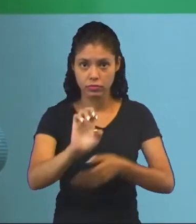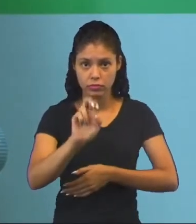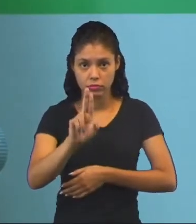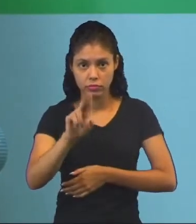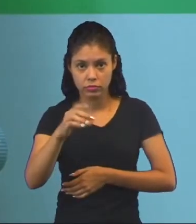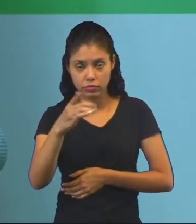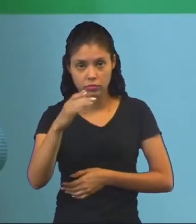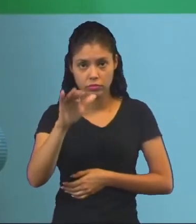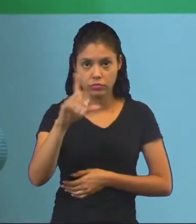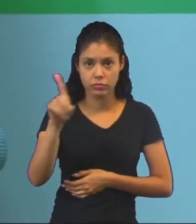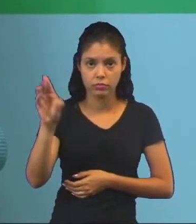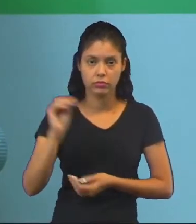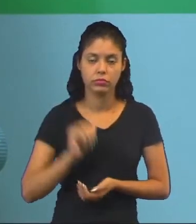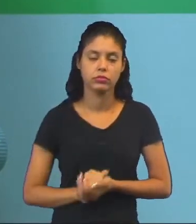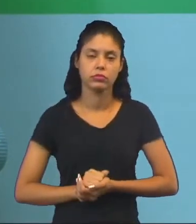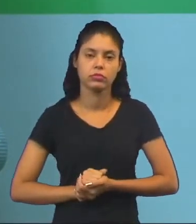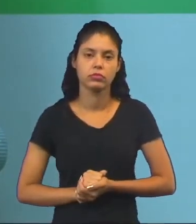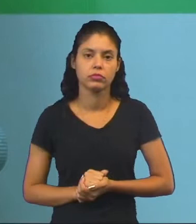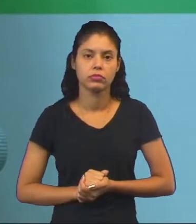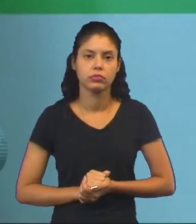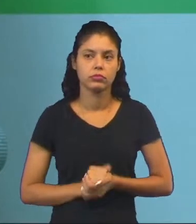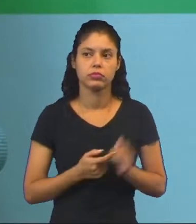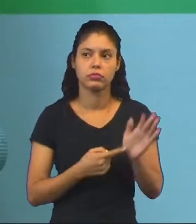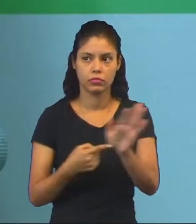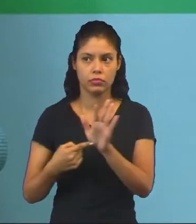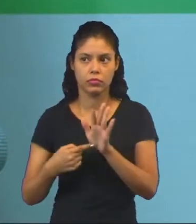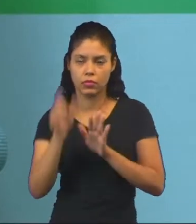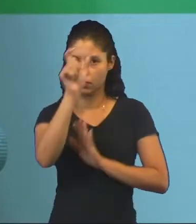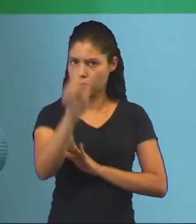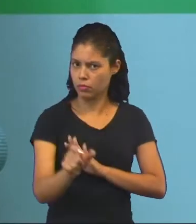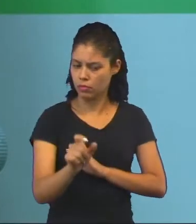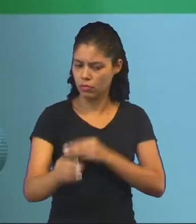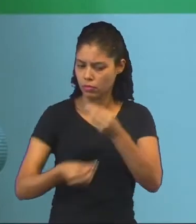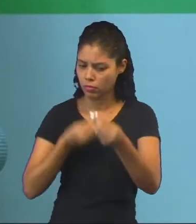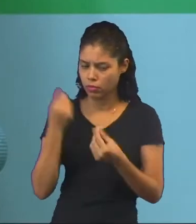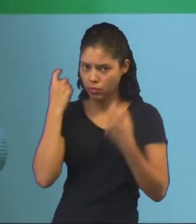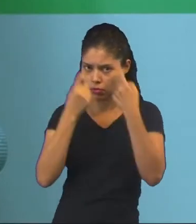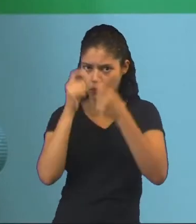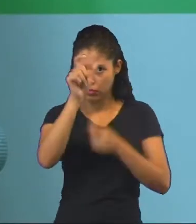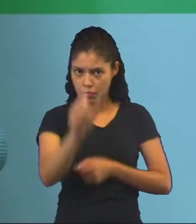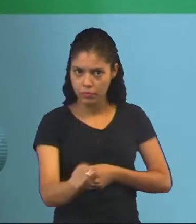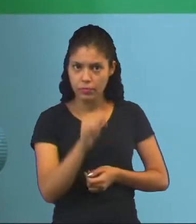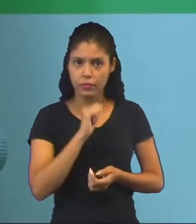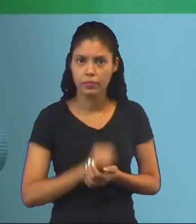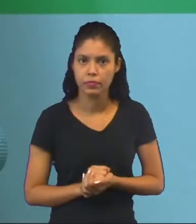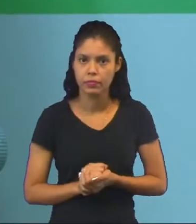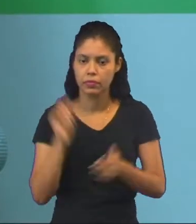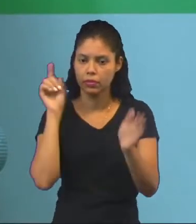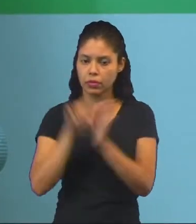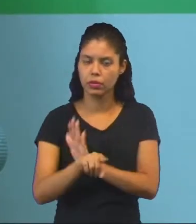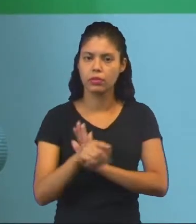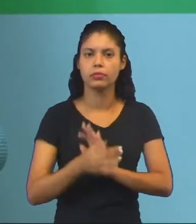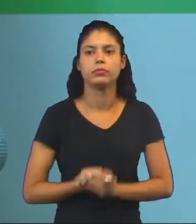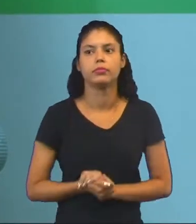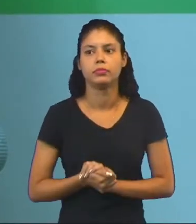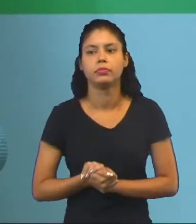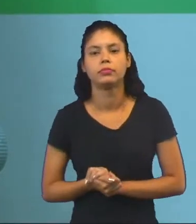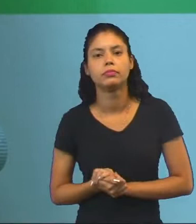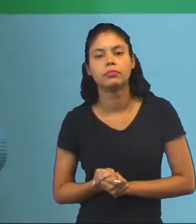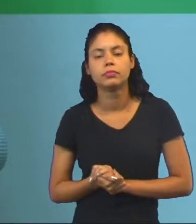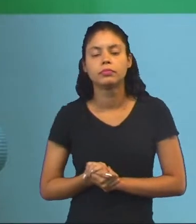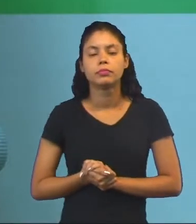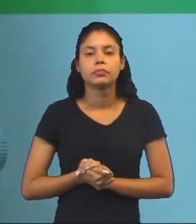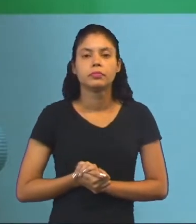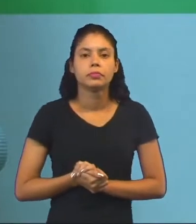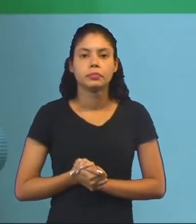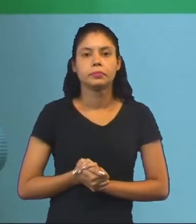enunciação, porque ele indica o o personagem, a maneira que ele vai se expressar. No caso, ele fez uma pergunta. Você está com fome?